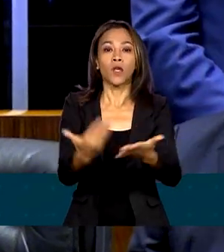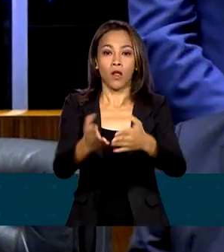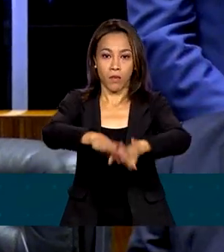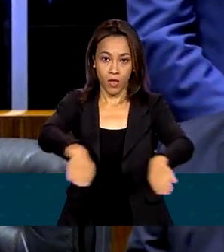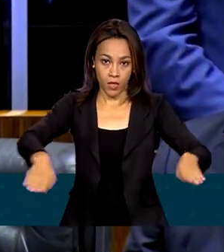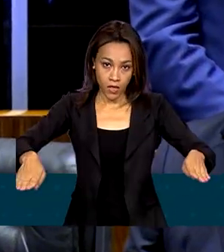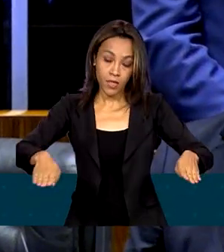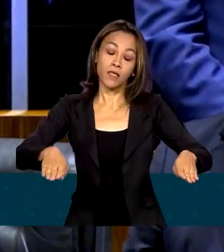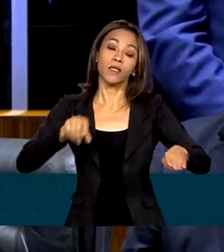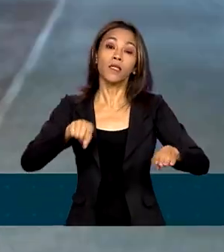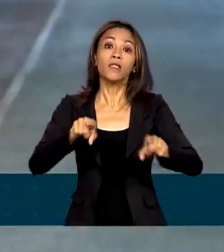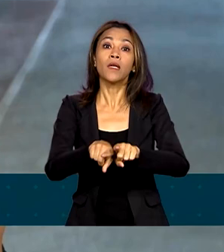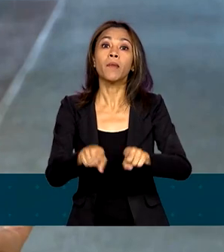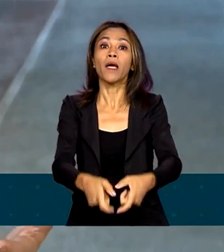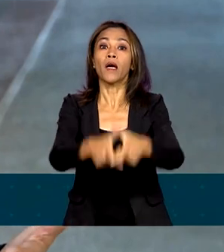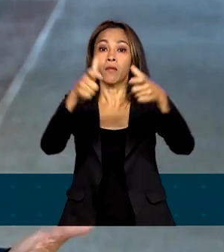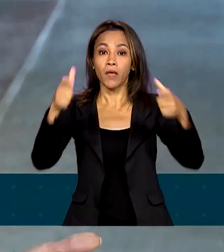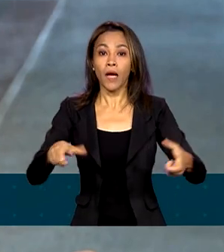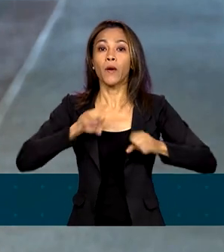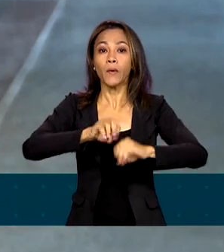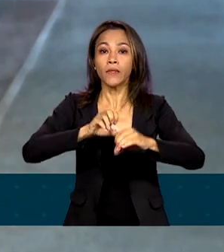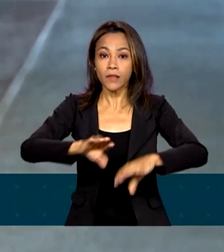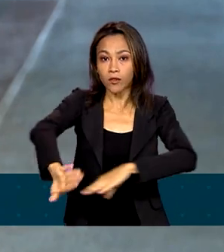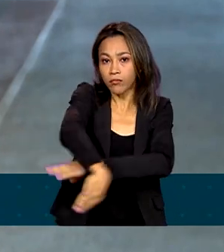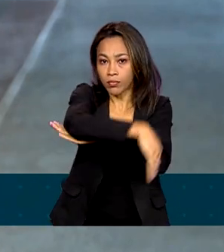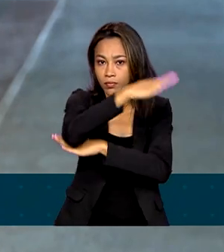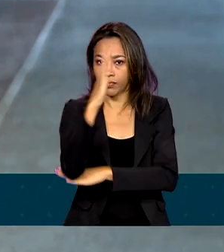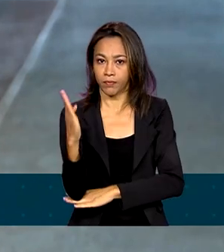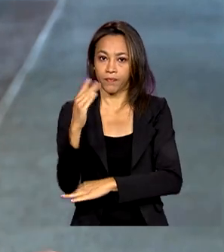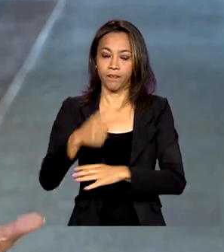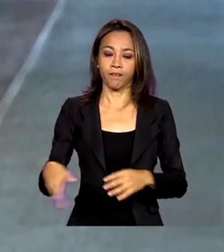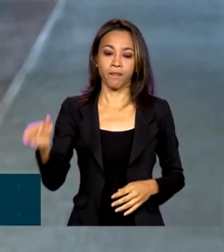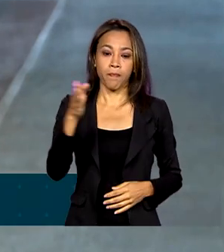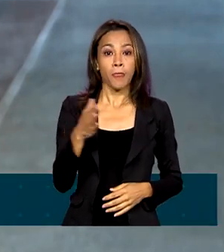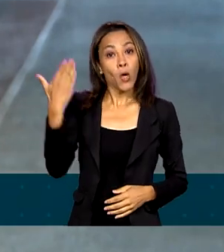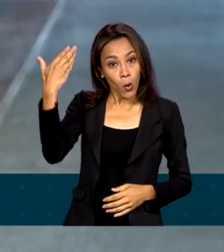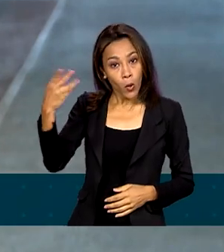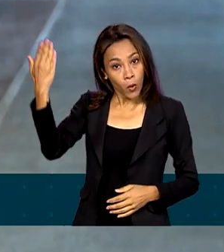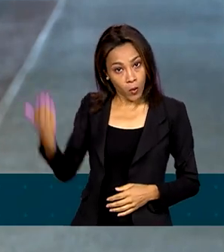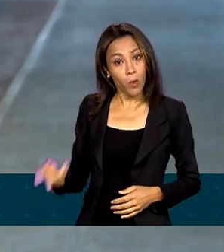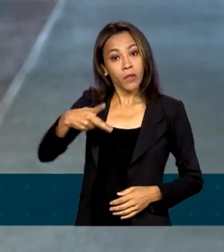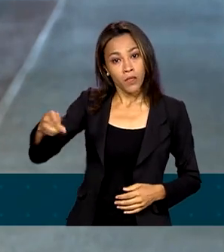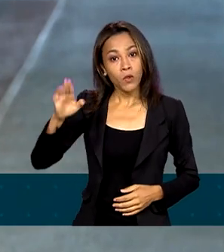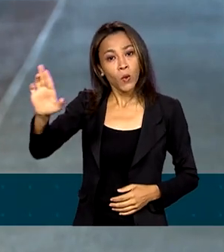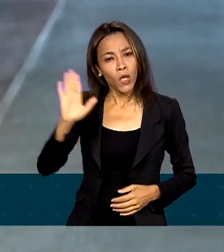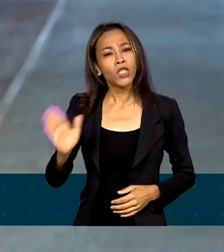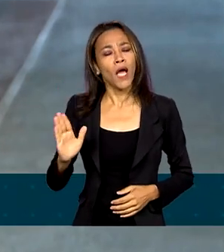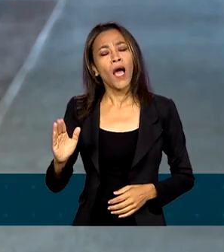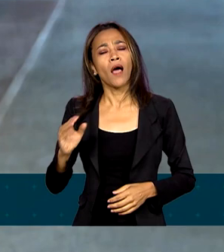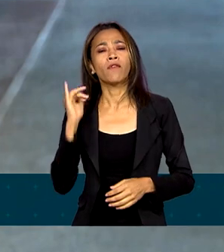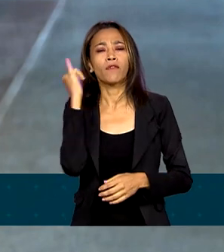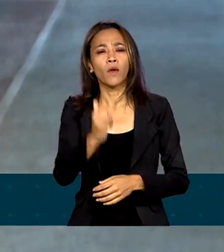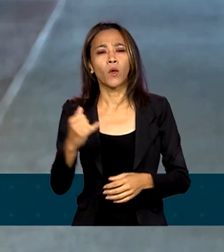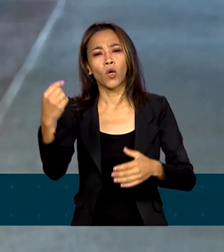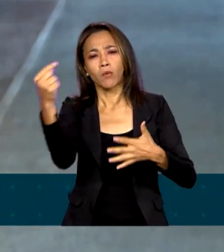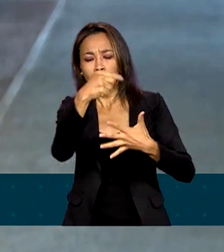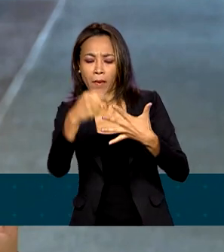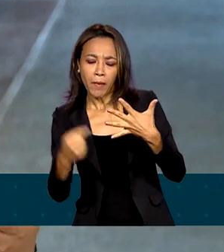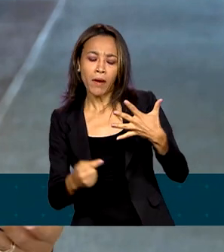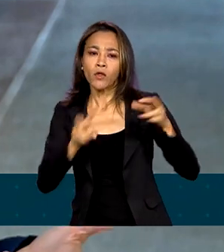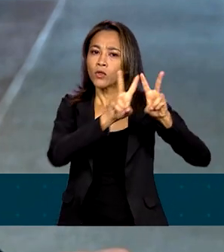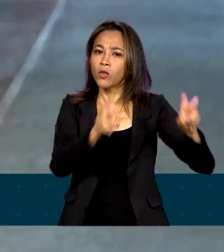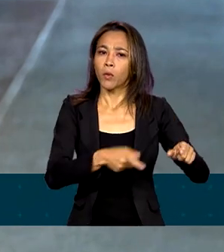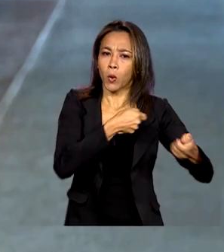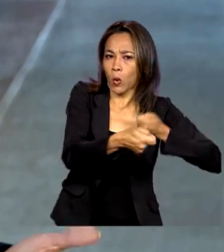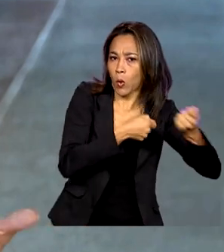educação em tempo integral. Na mensagem, o presidente Lula citou medidas já tomadas pelo governo, uma política de controle de armas